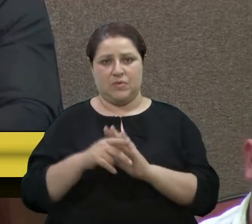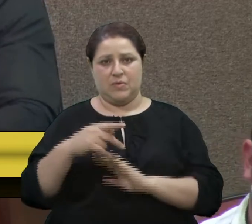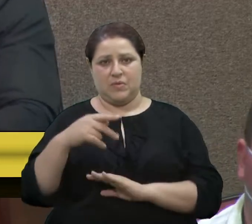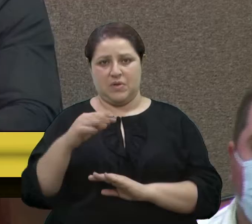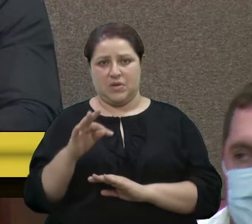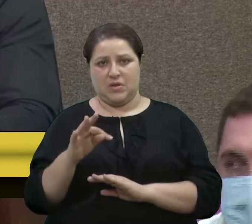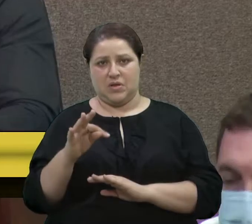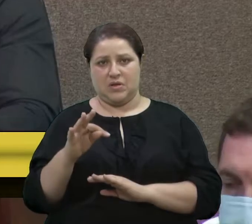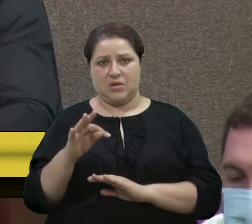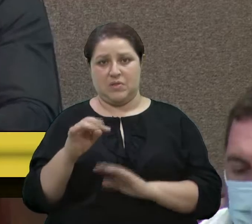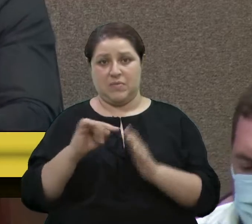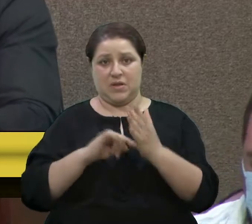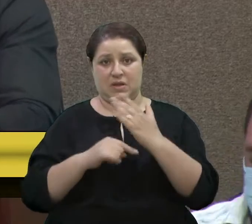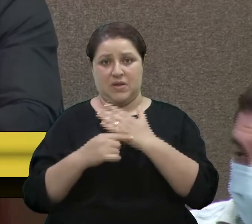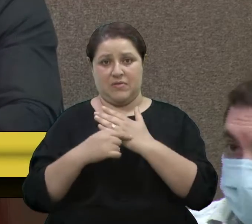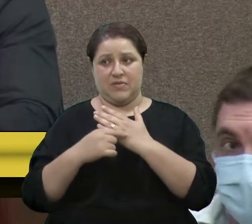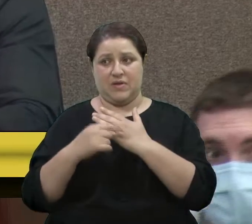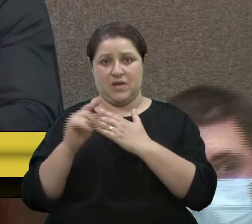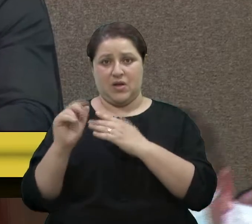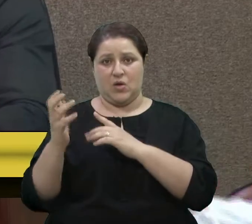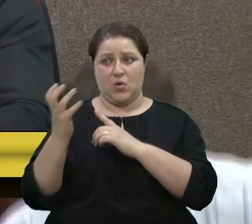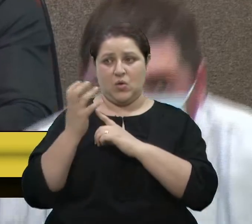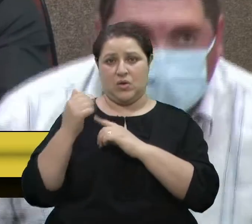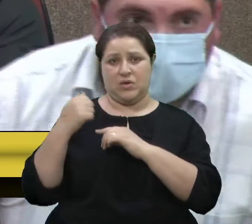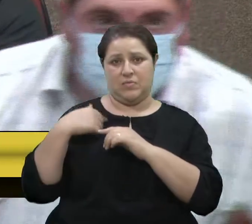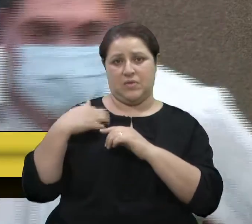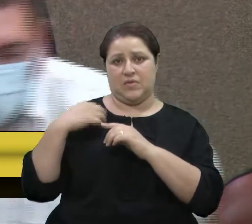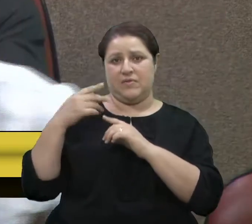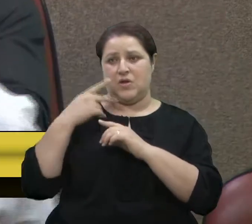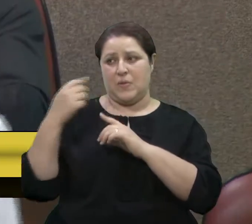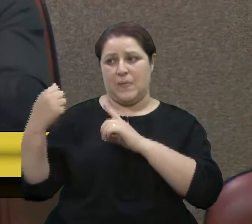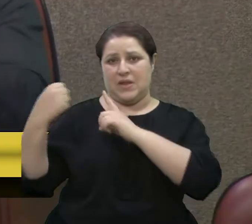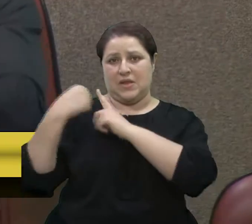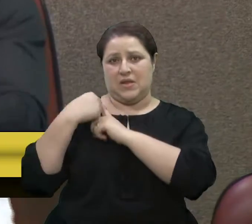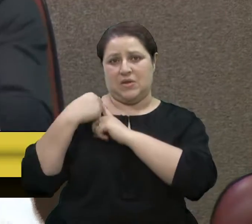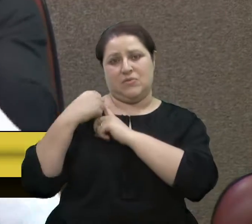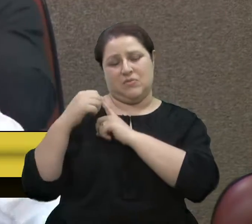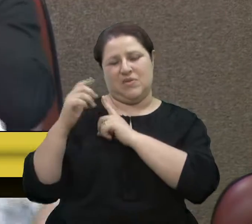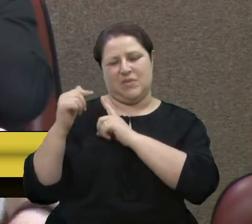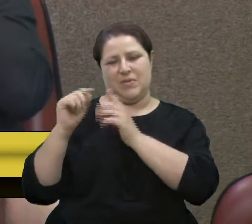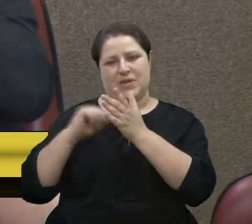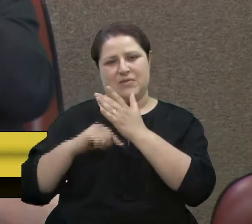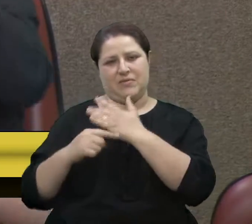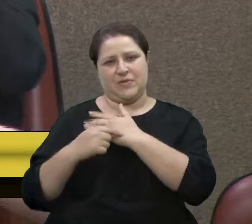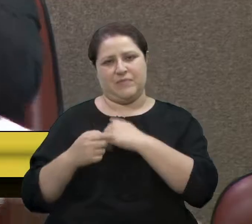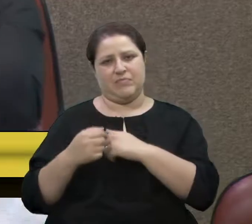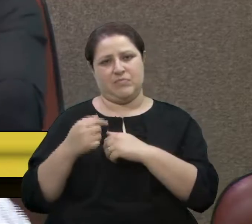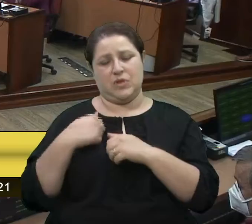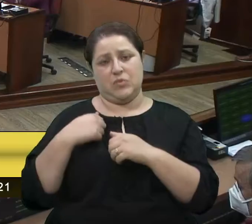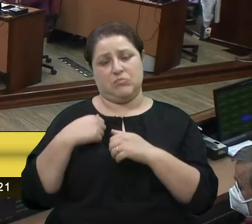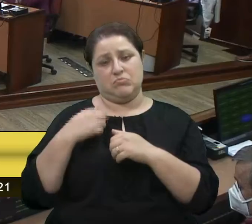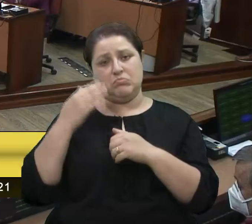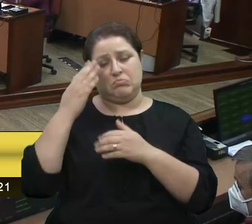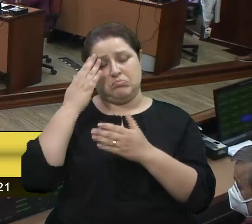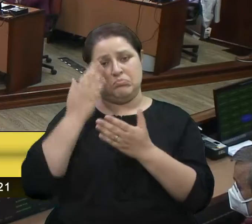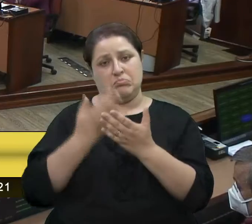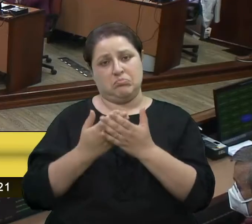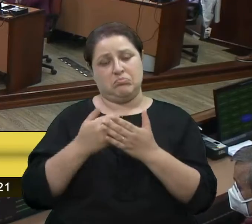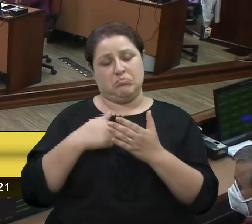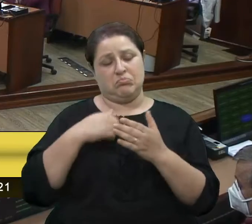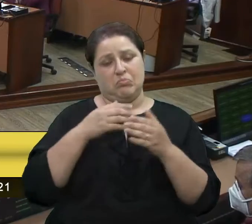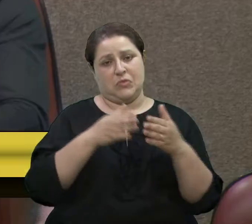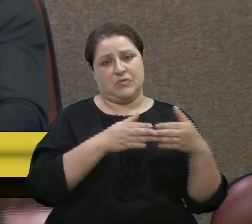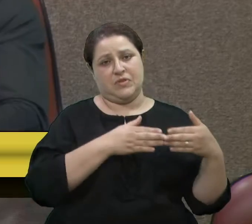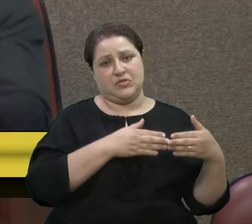me bateram. E nada mais justo, e não me senti intimidado, defendi o que eu acreditava,